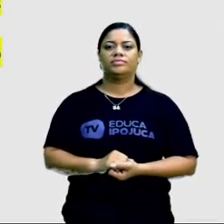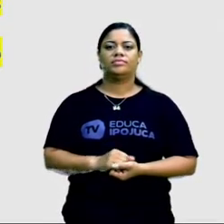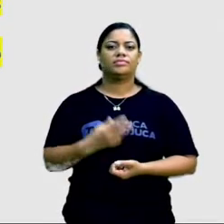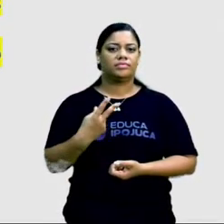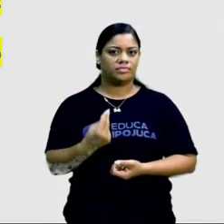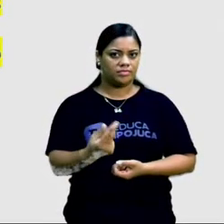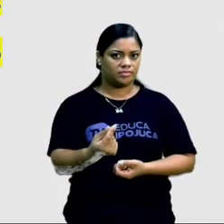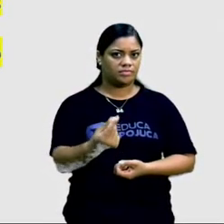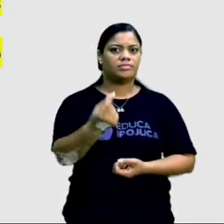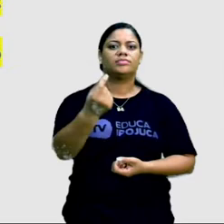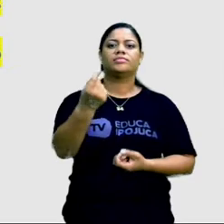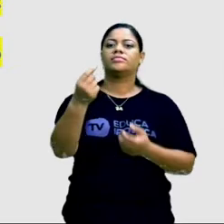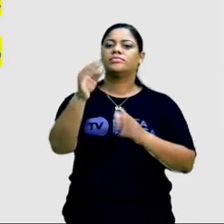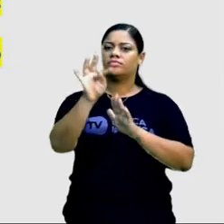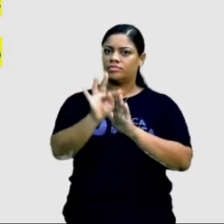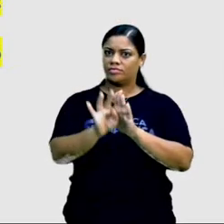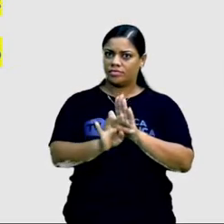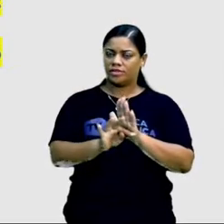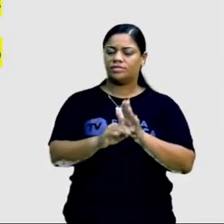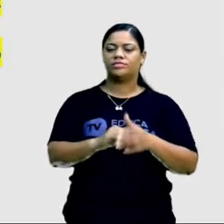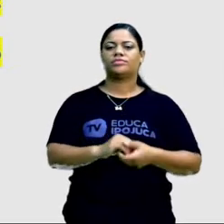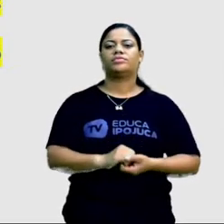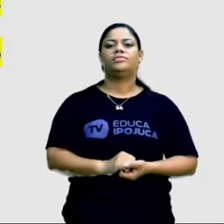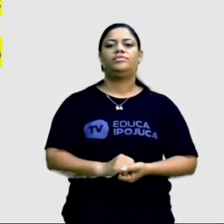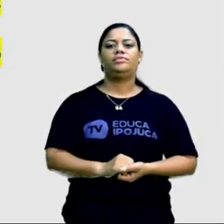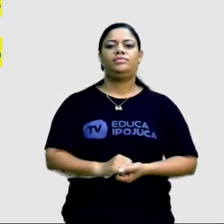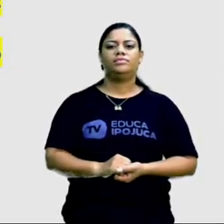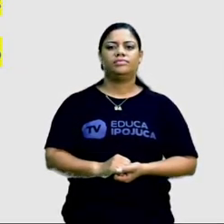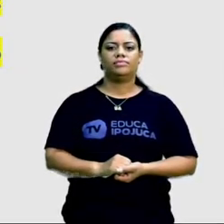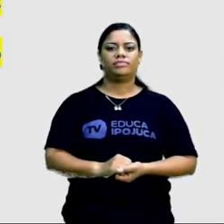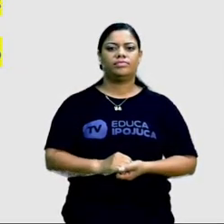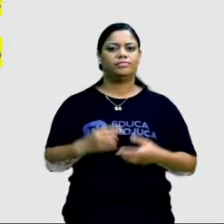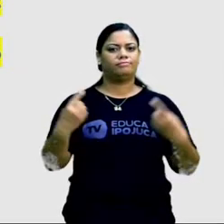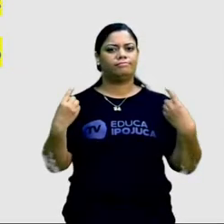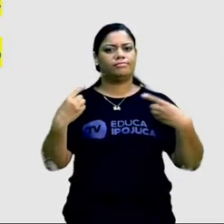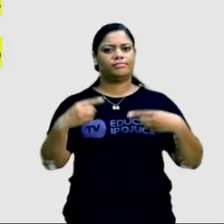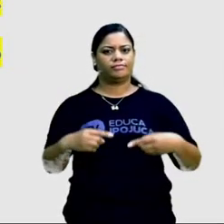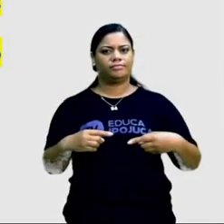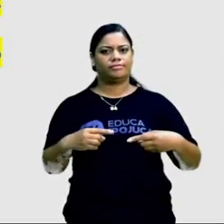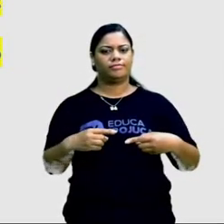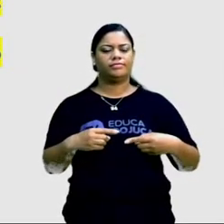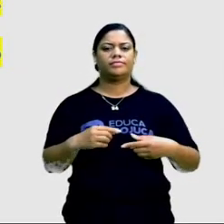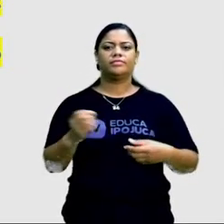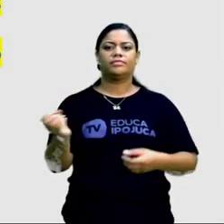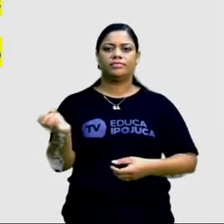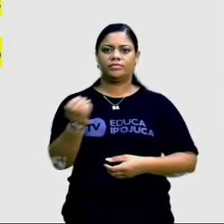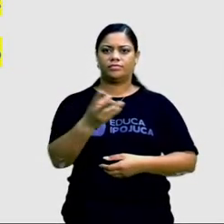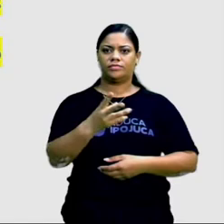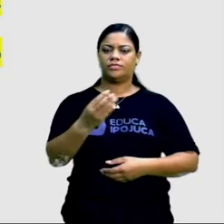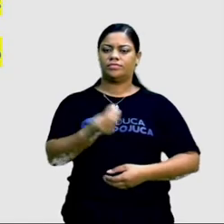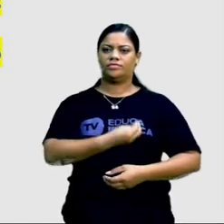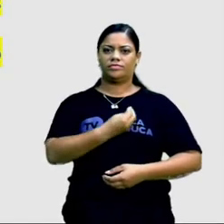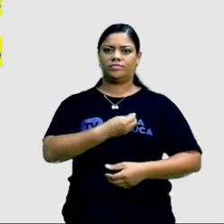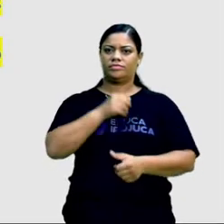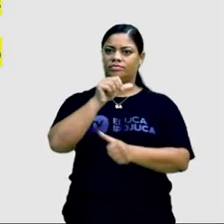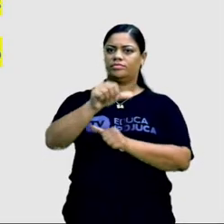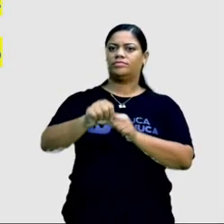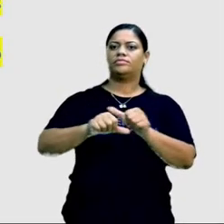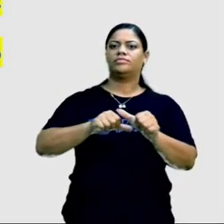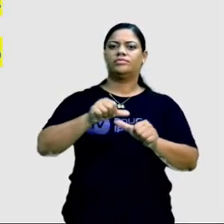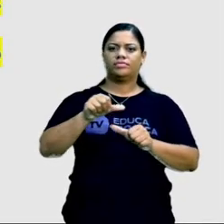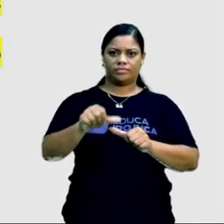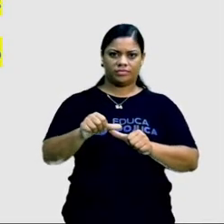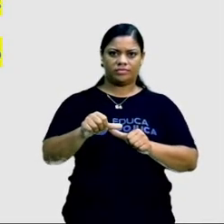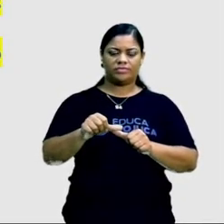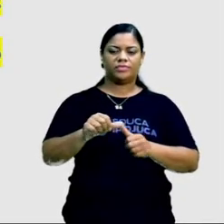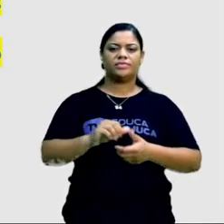Continuando ainda o mesmo texto, a mesma reportagem. Desafio maior na proposta para o novo estilo de vida é enfrentar o